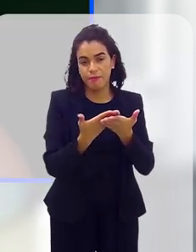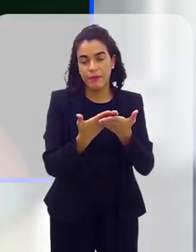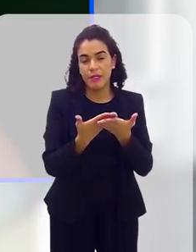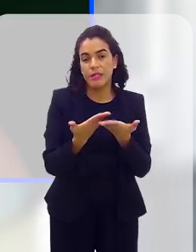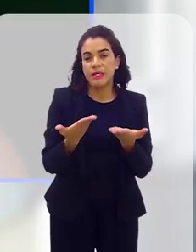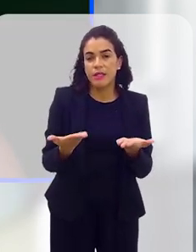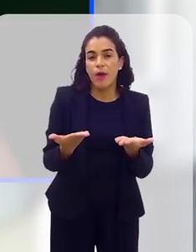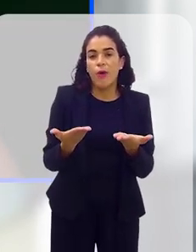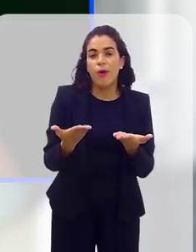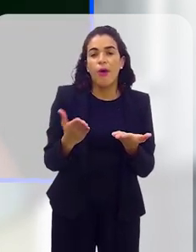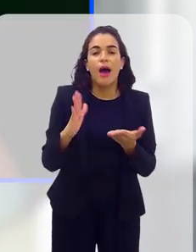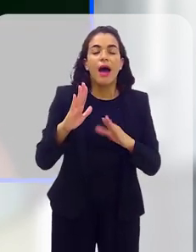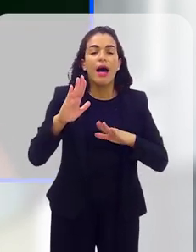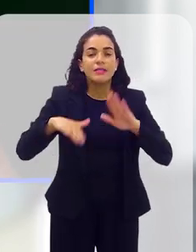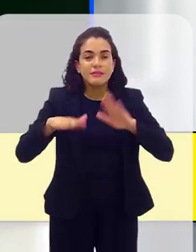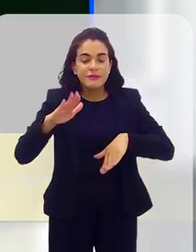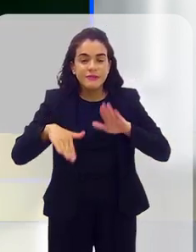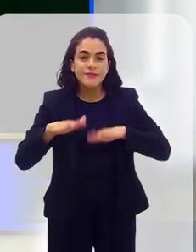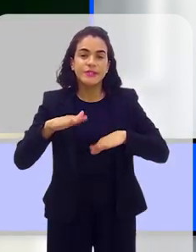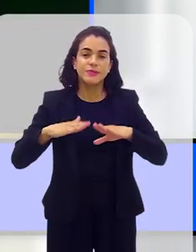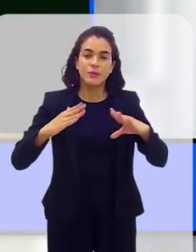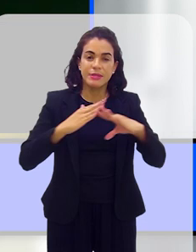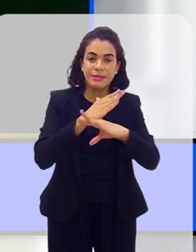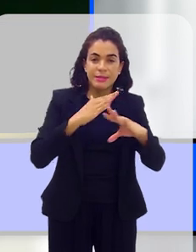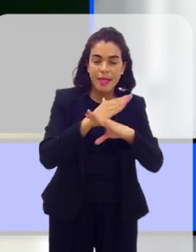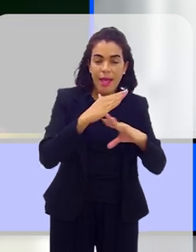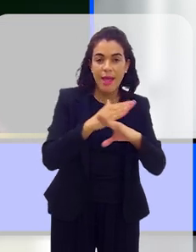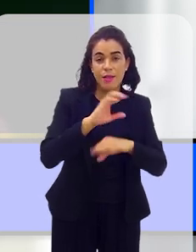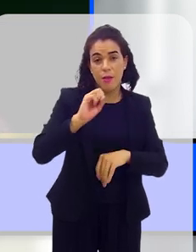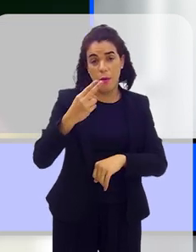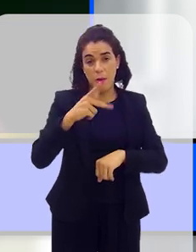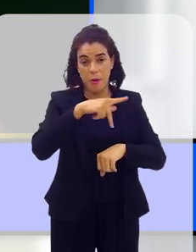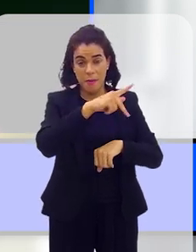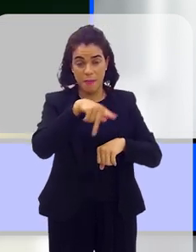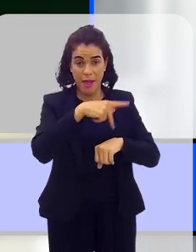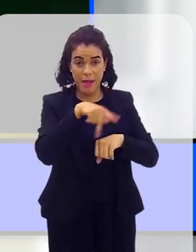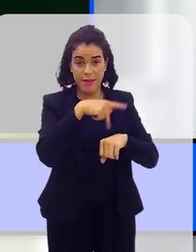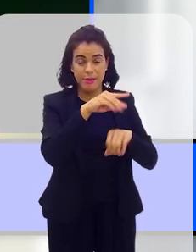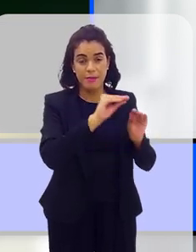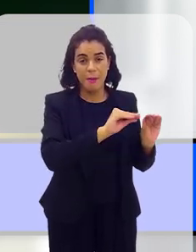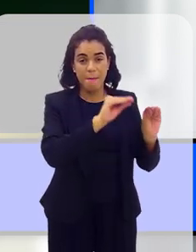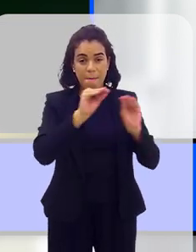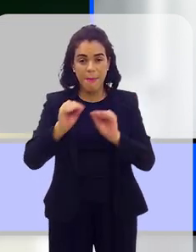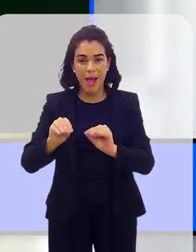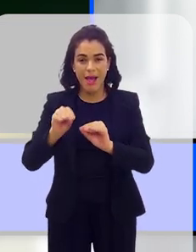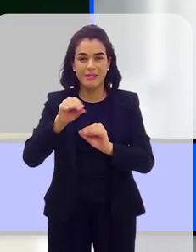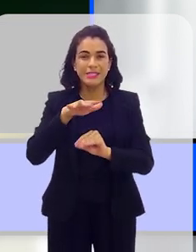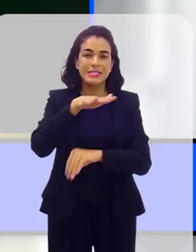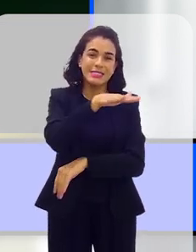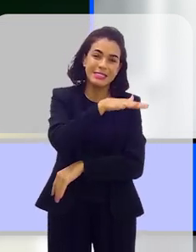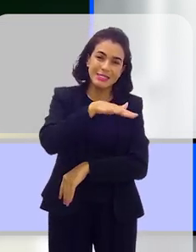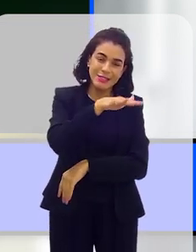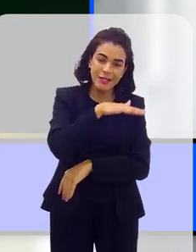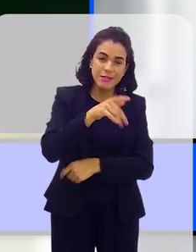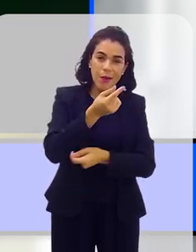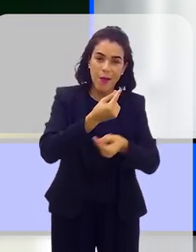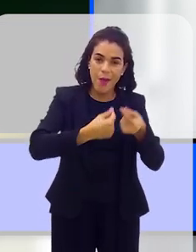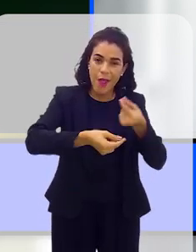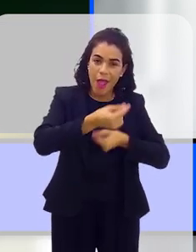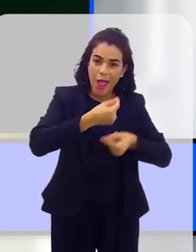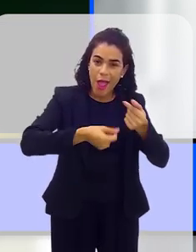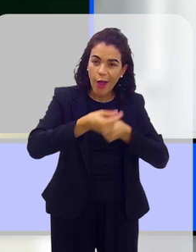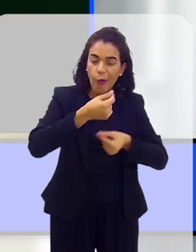vêm de uma cidade ou um país em que a questão econômica